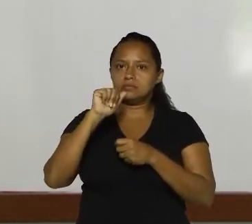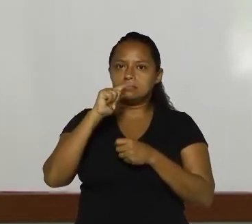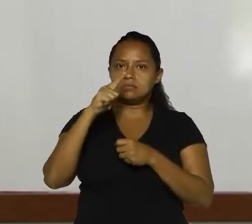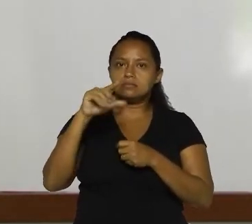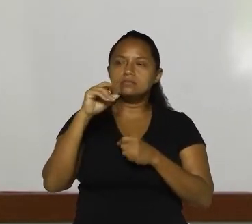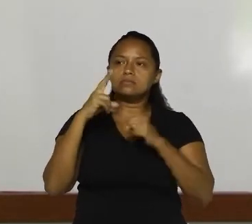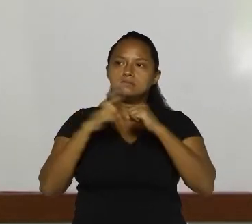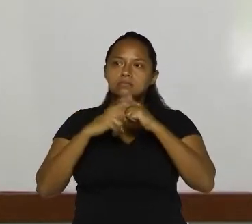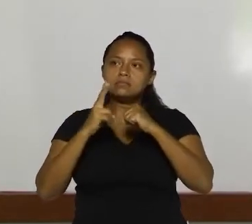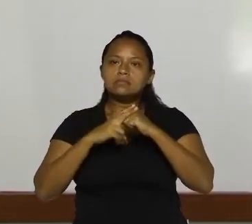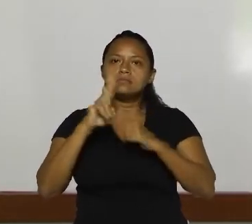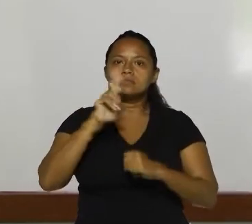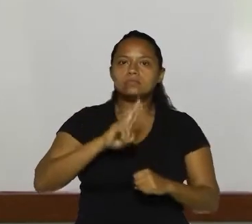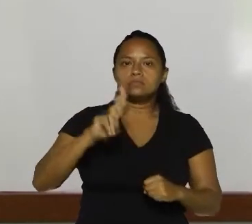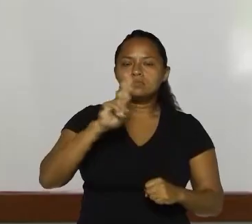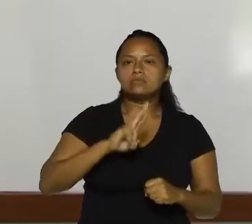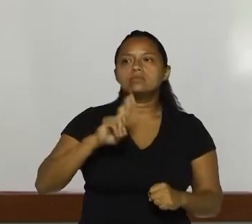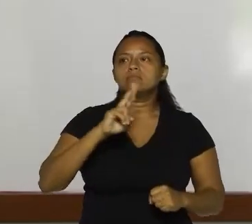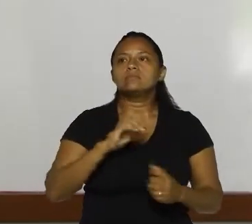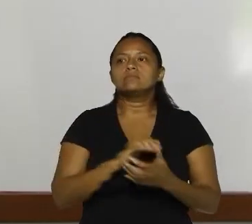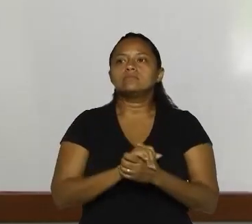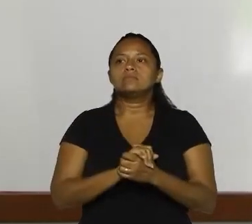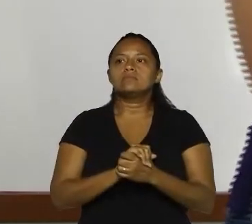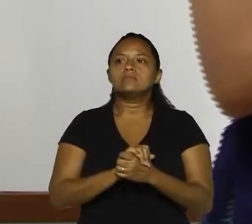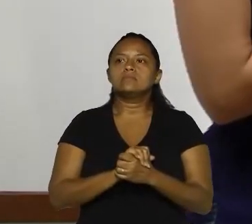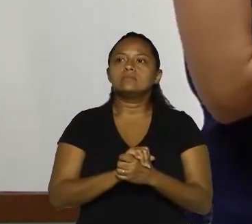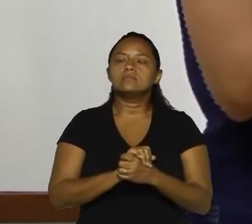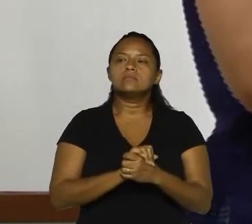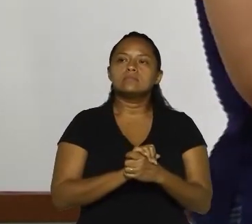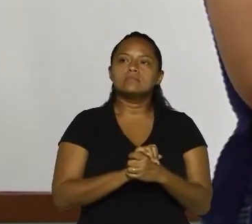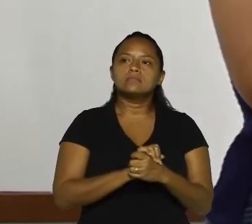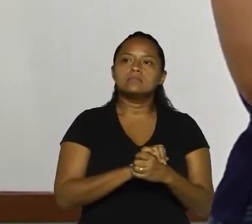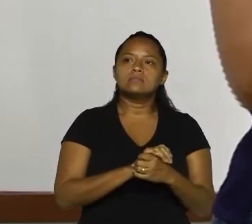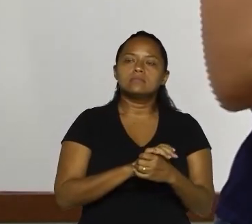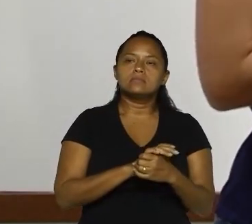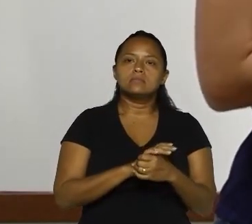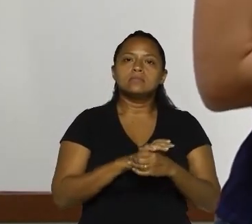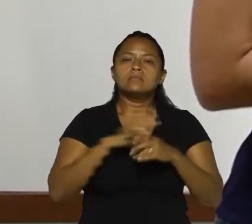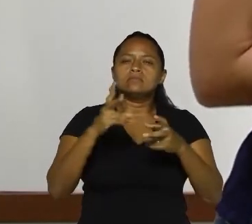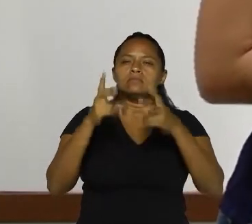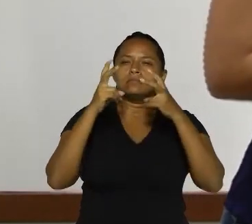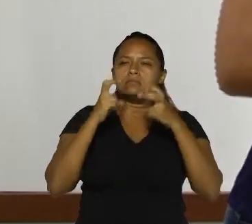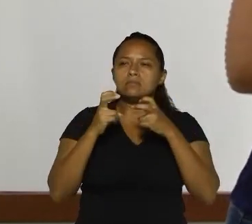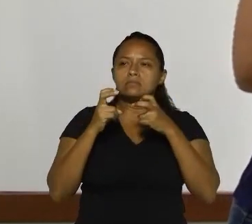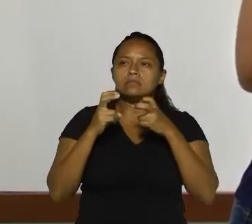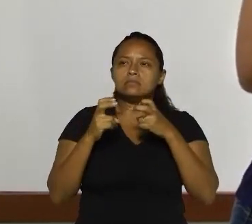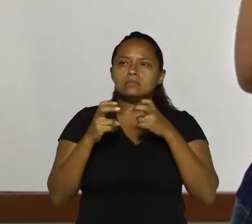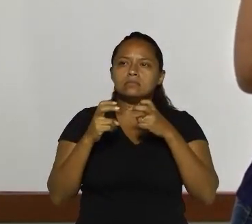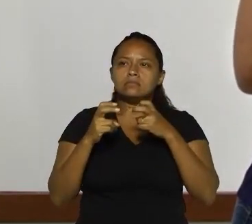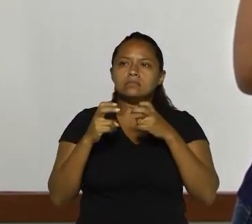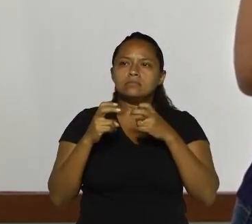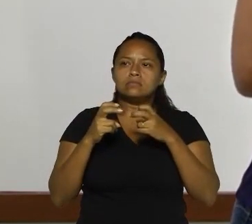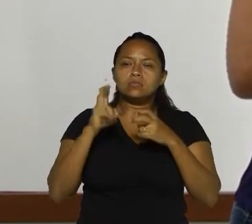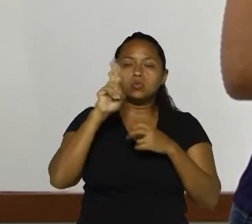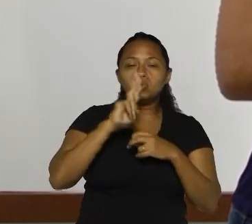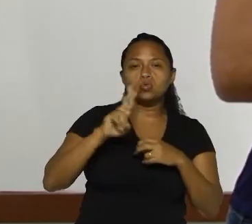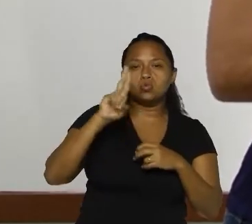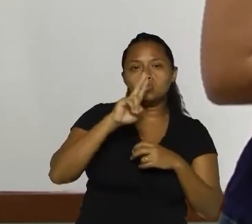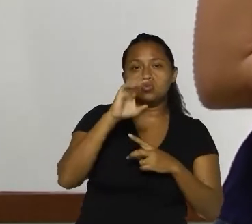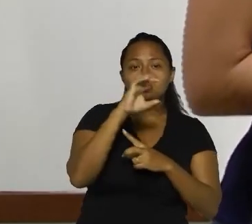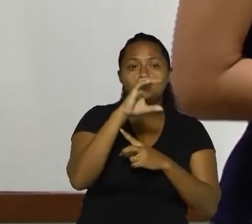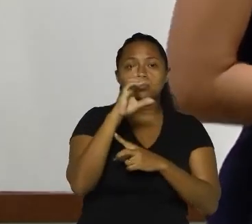que tem o verbo usar como centro, ok? Então, aqui nós tanto percebemos o uso de